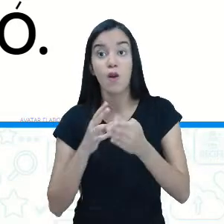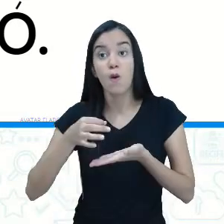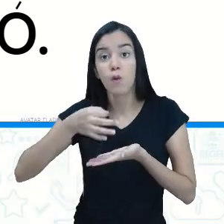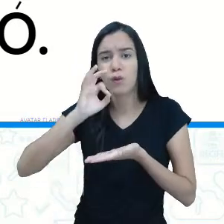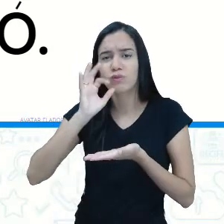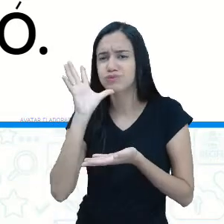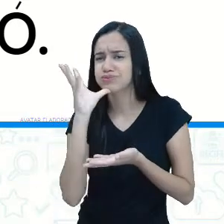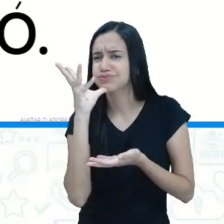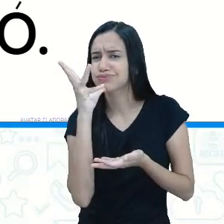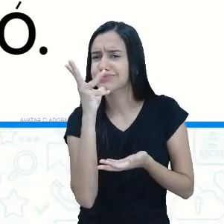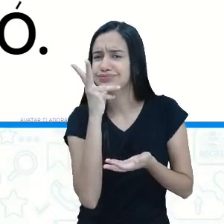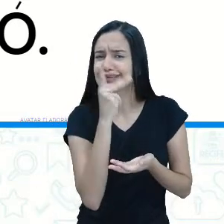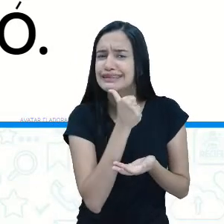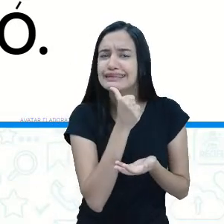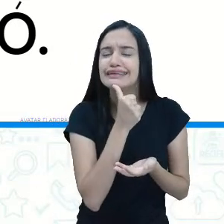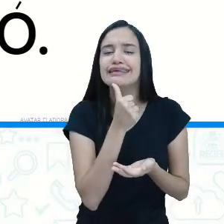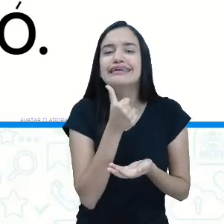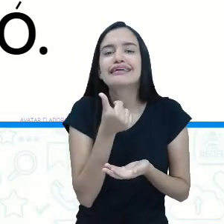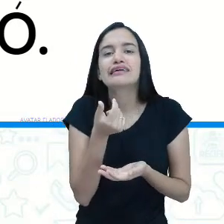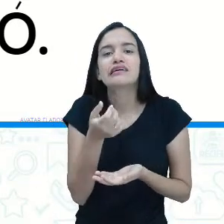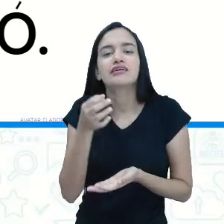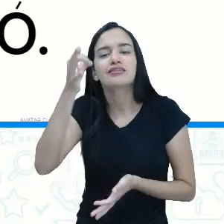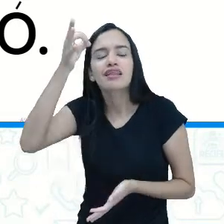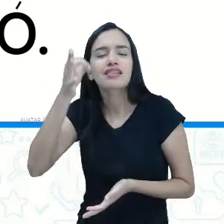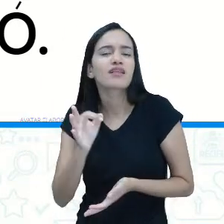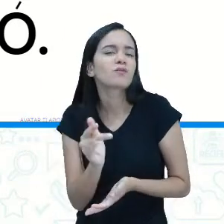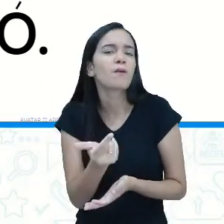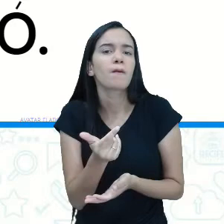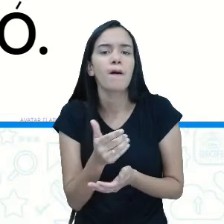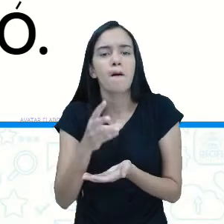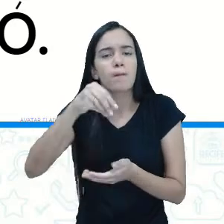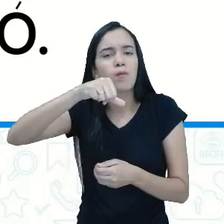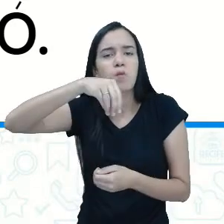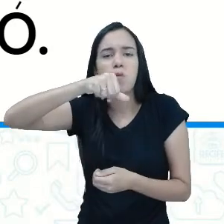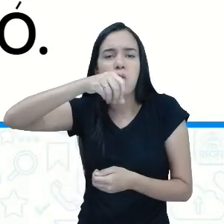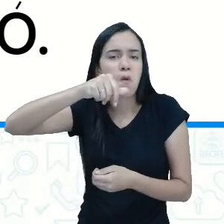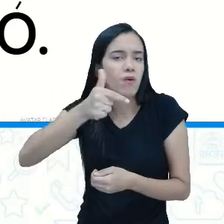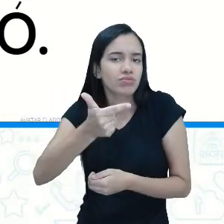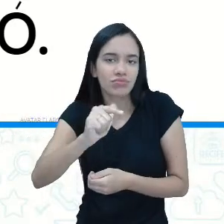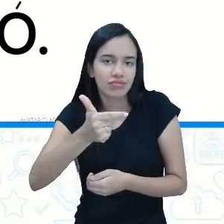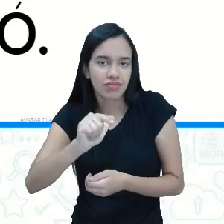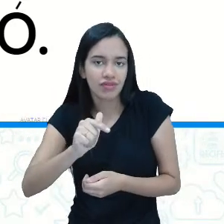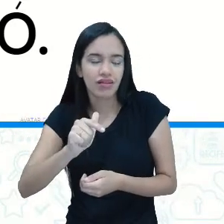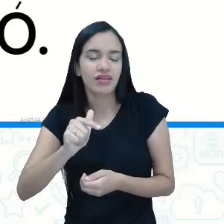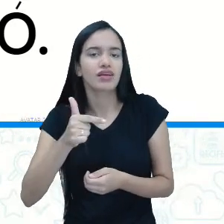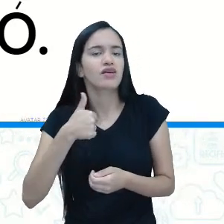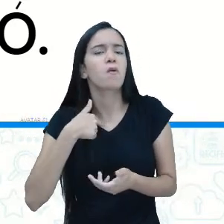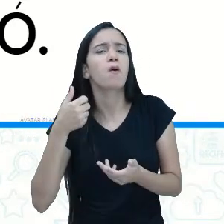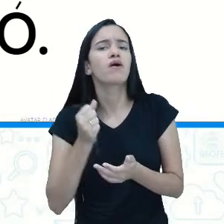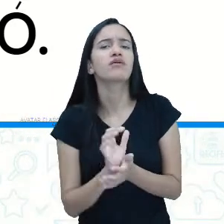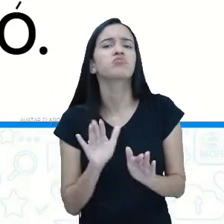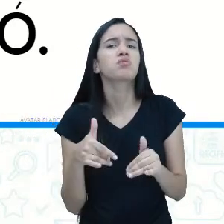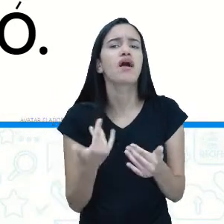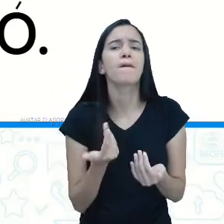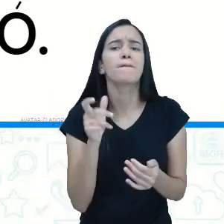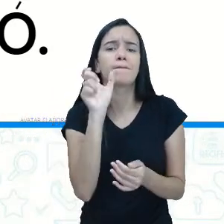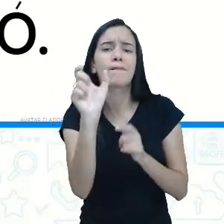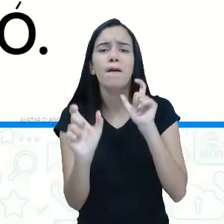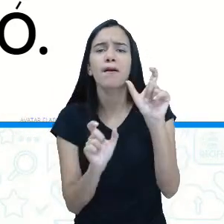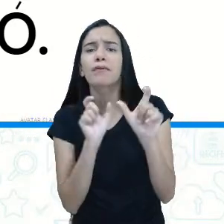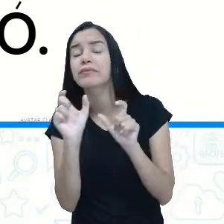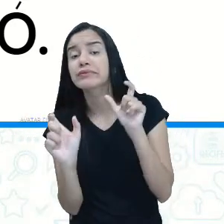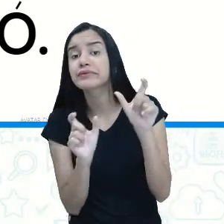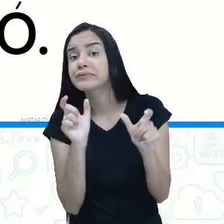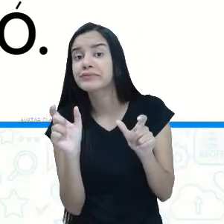demorando? Com certeza não tem pó. Hum, quais são as palavrinhas que rimam aí nessa parlenda?